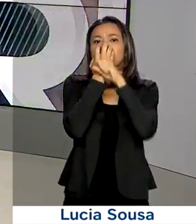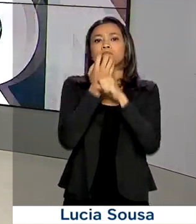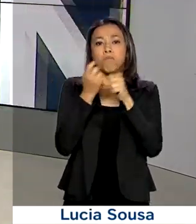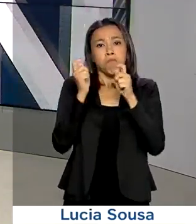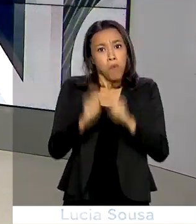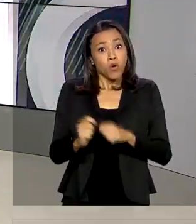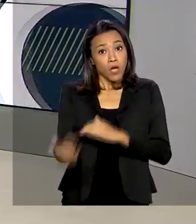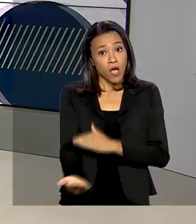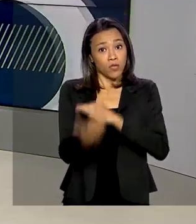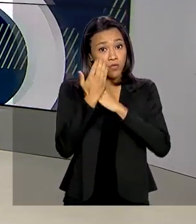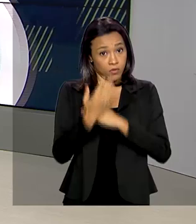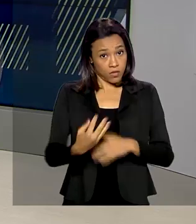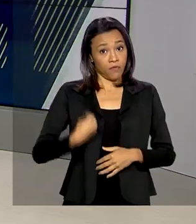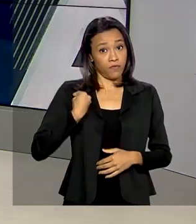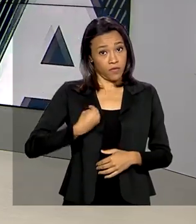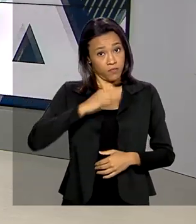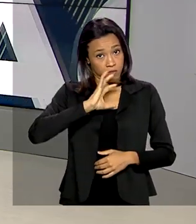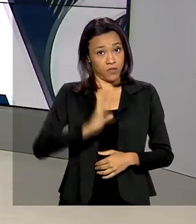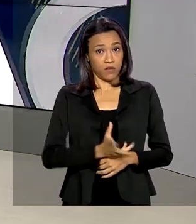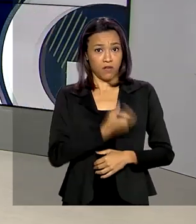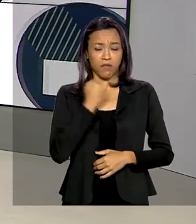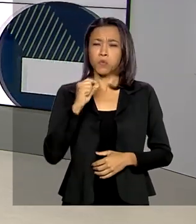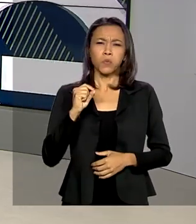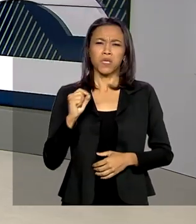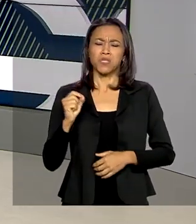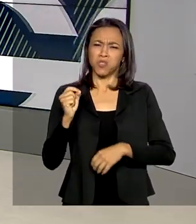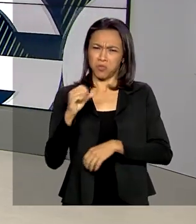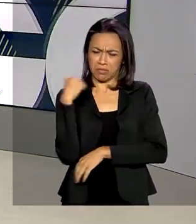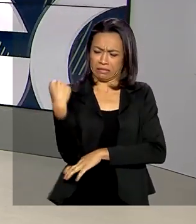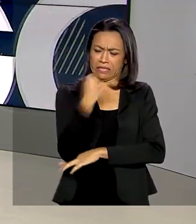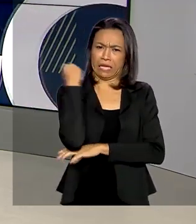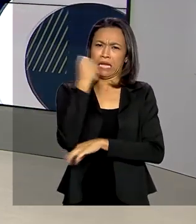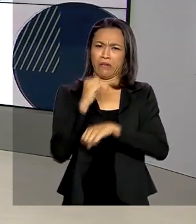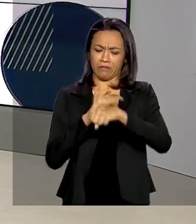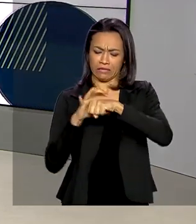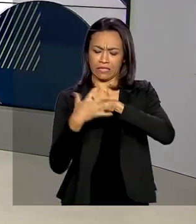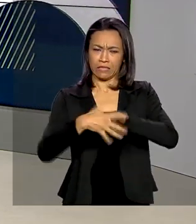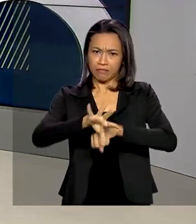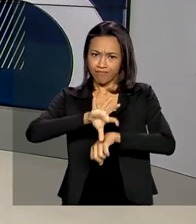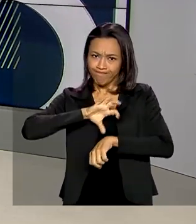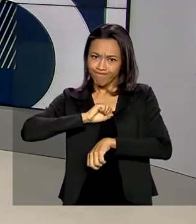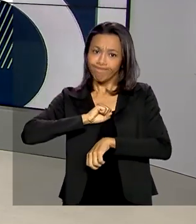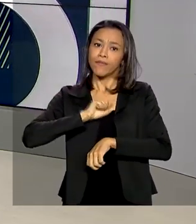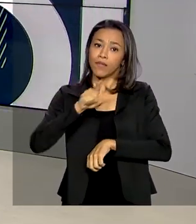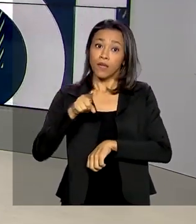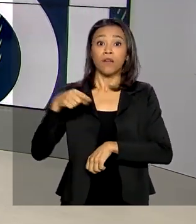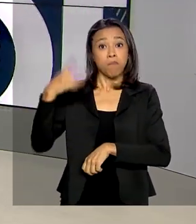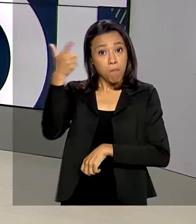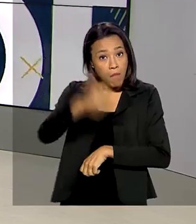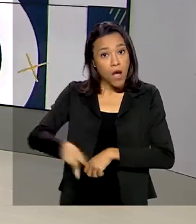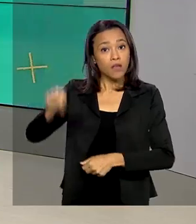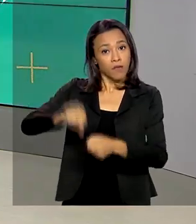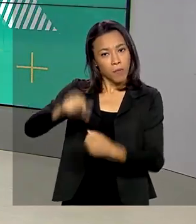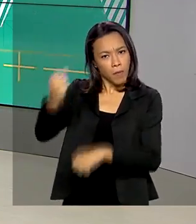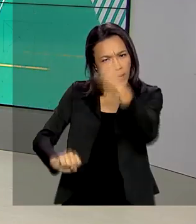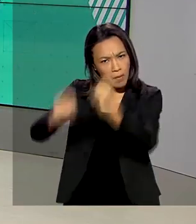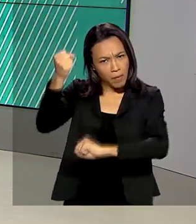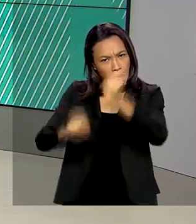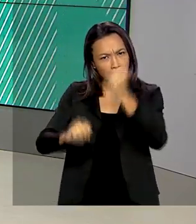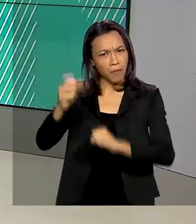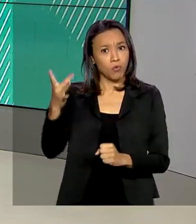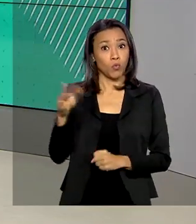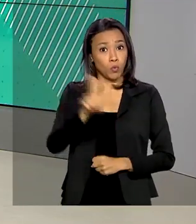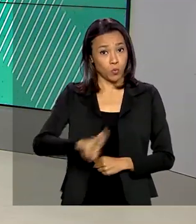pacientes com sintomas graves da Covid-19. O governo encomendou a fabricação de novos produtos com tecnologia de